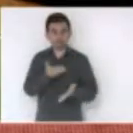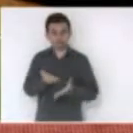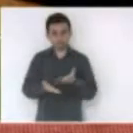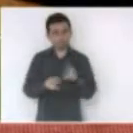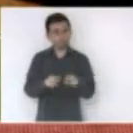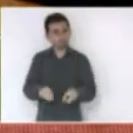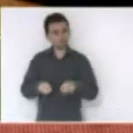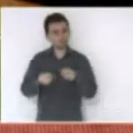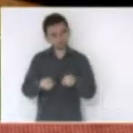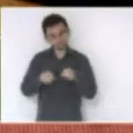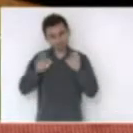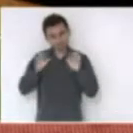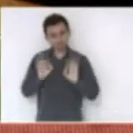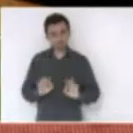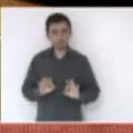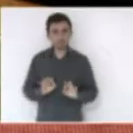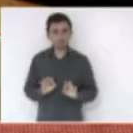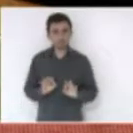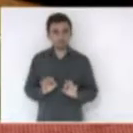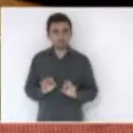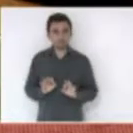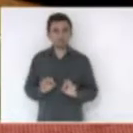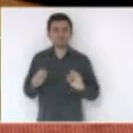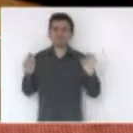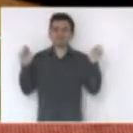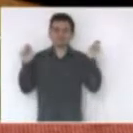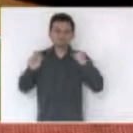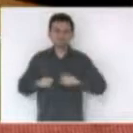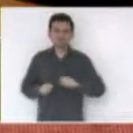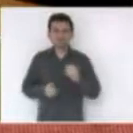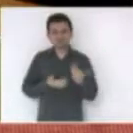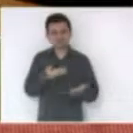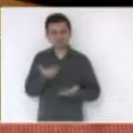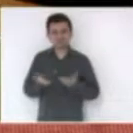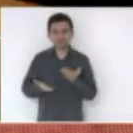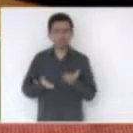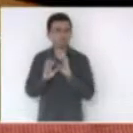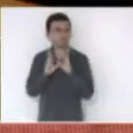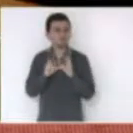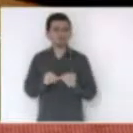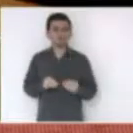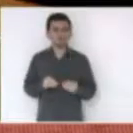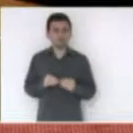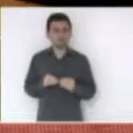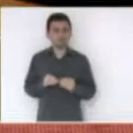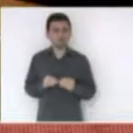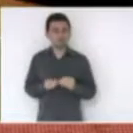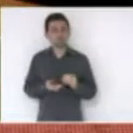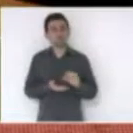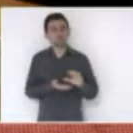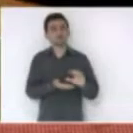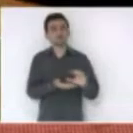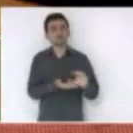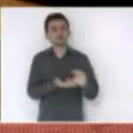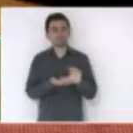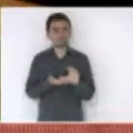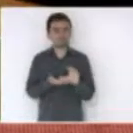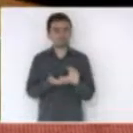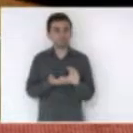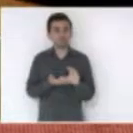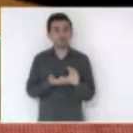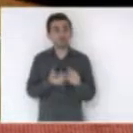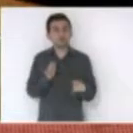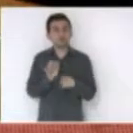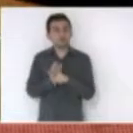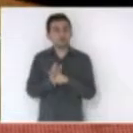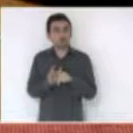rural com certeza então dá para atender todos o investimento da Selesc e se nós tinha